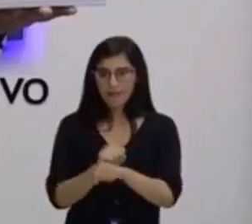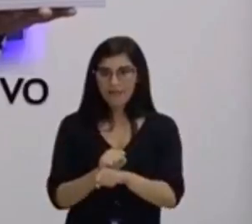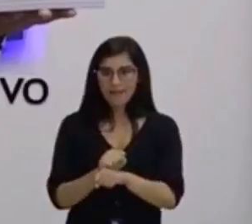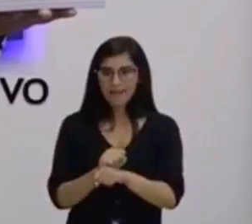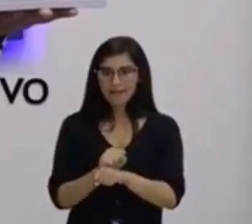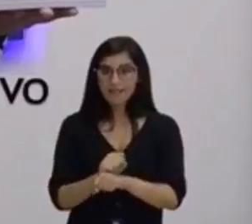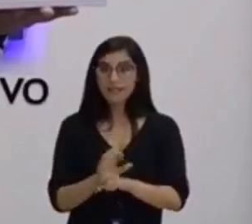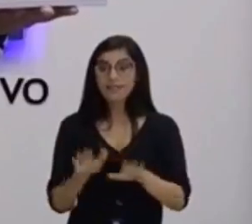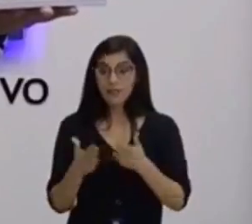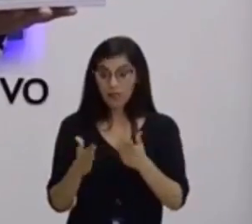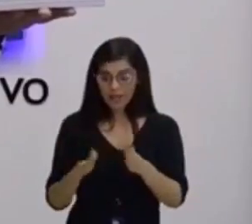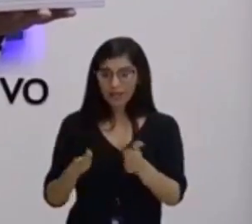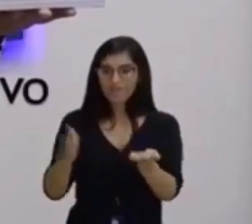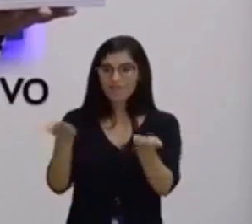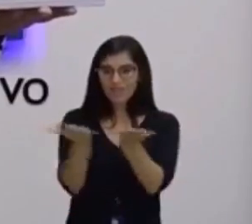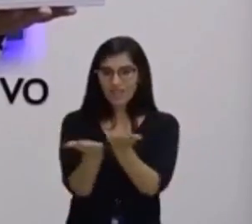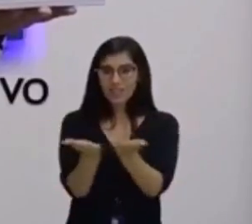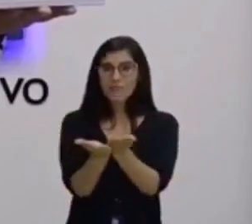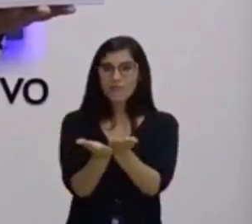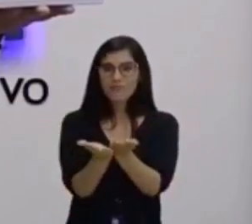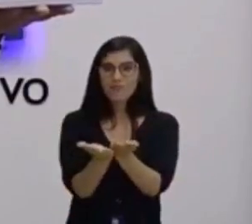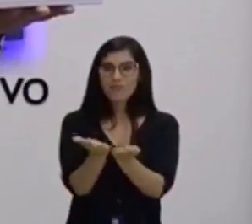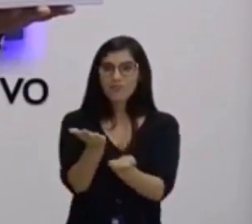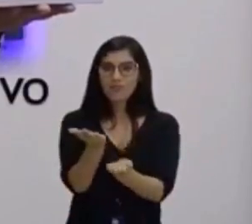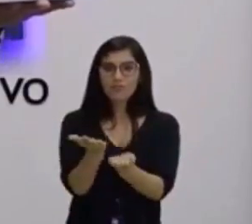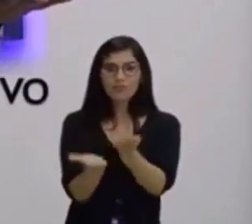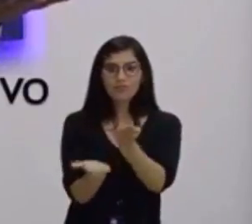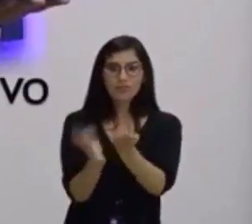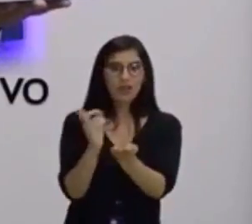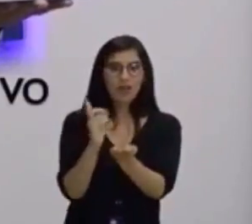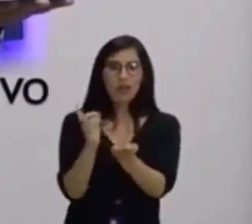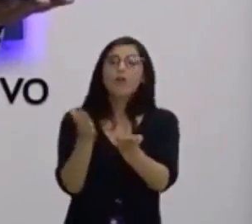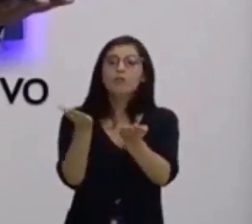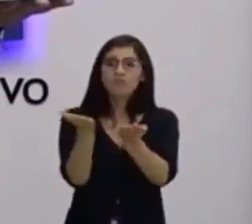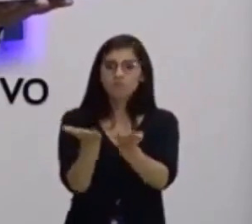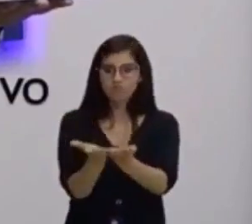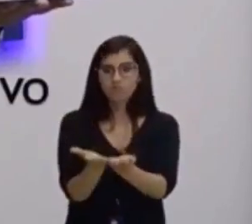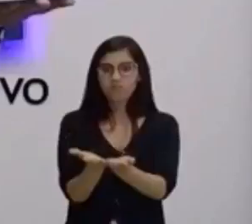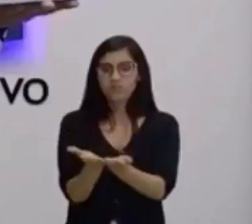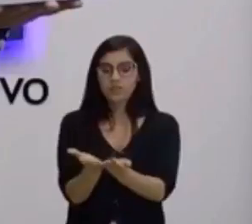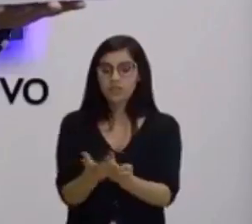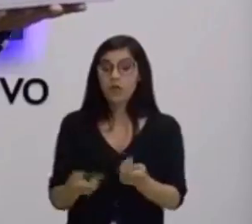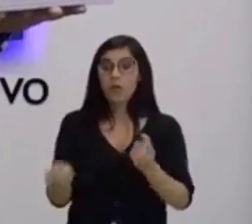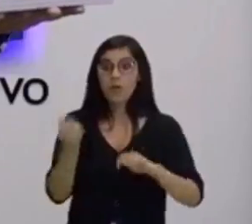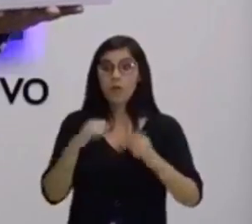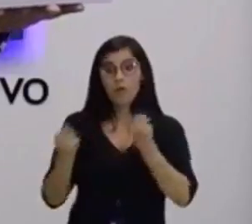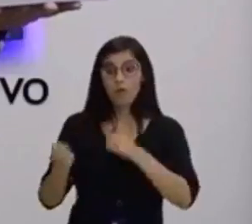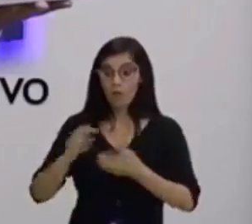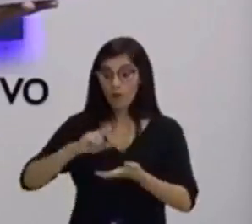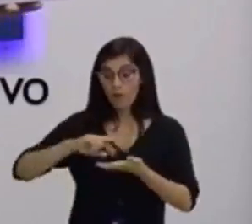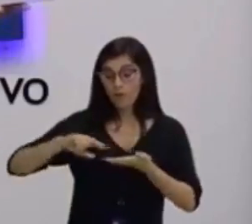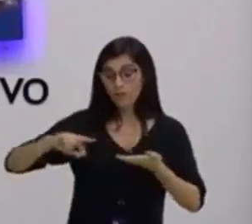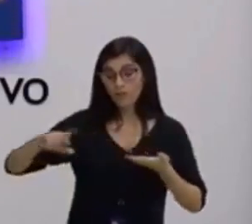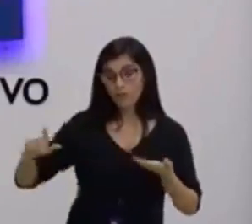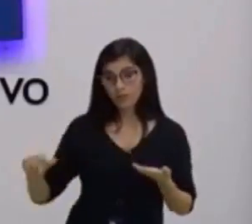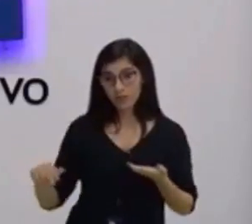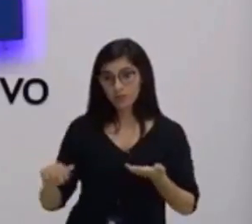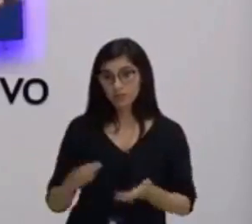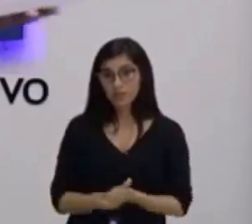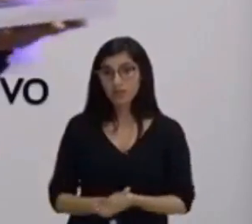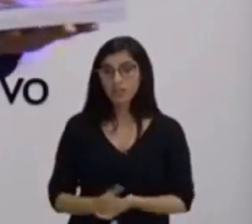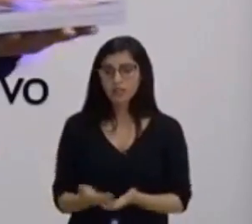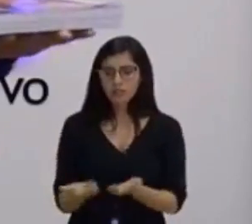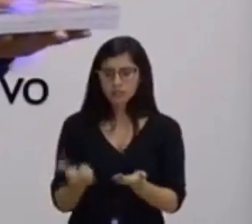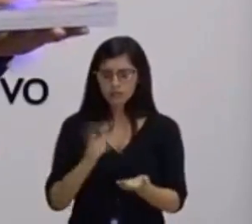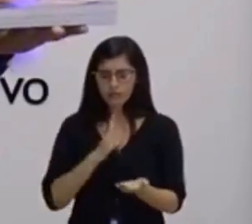equilibrada. Olha só como estão entrando outras capacidades físicas, né? E se eu estivesse aqui com o braço cada vez mais